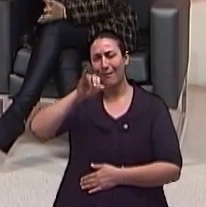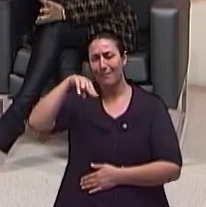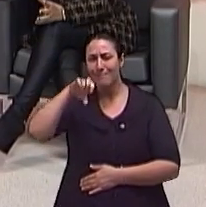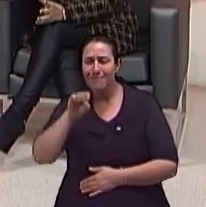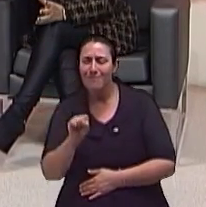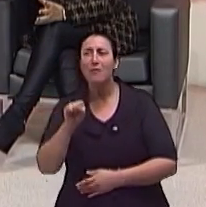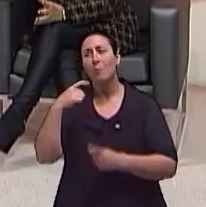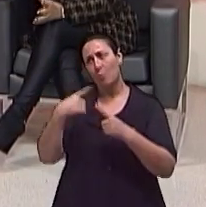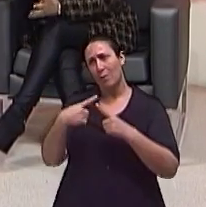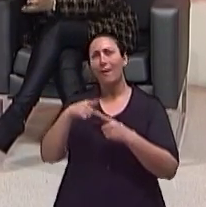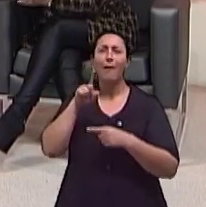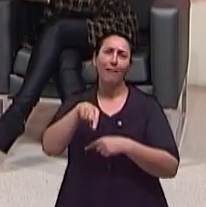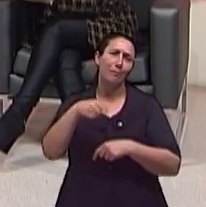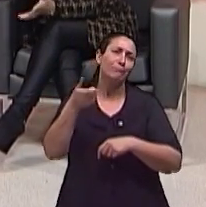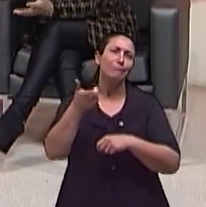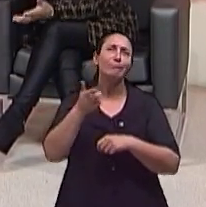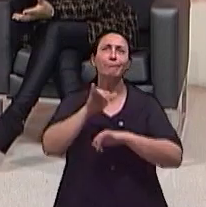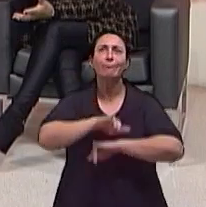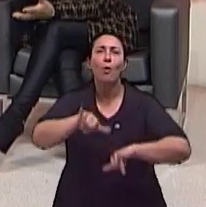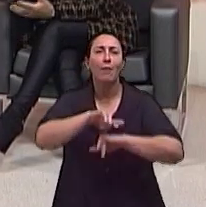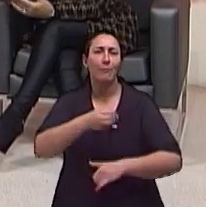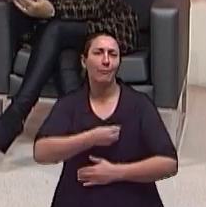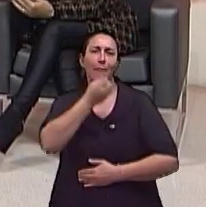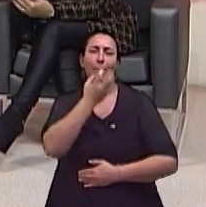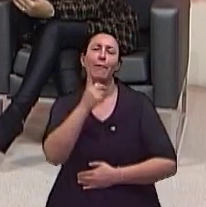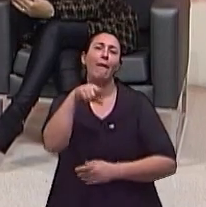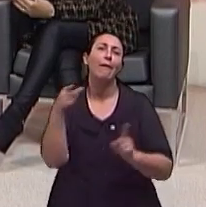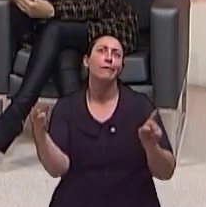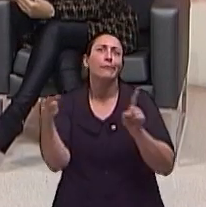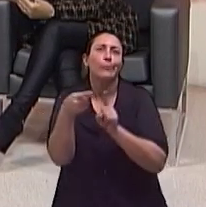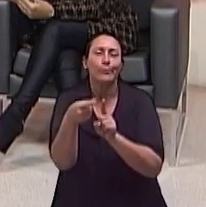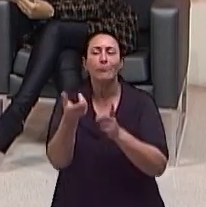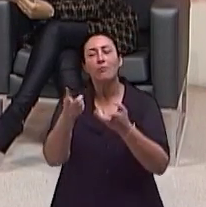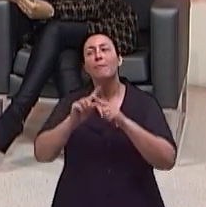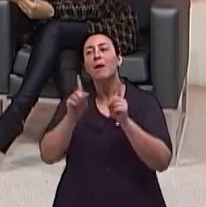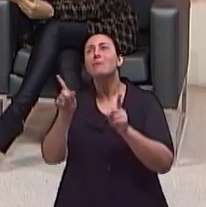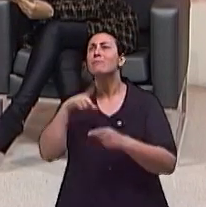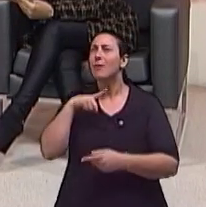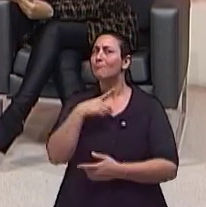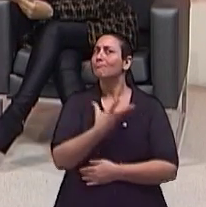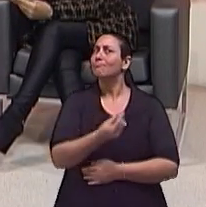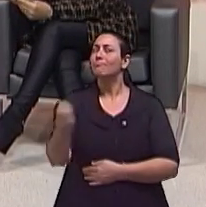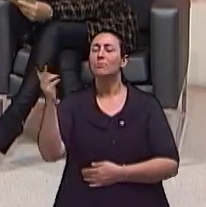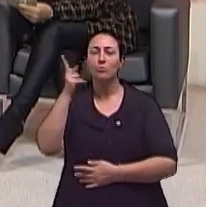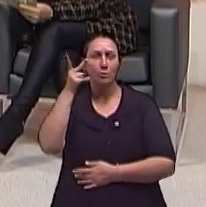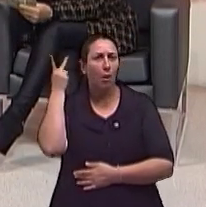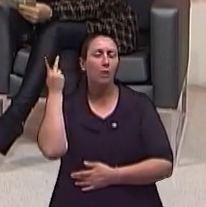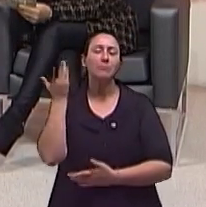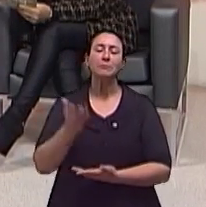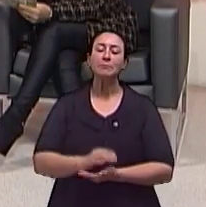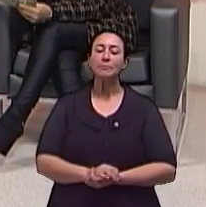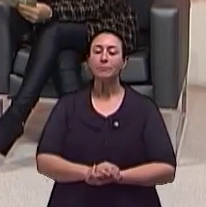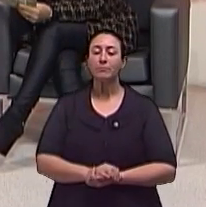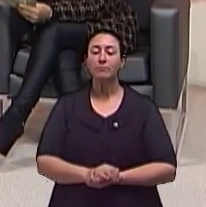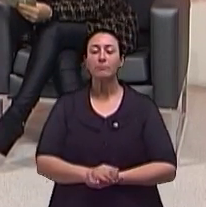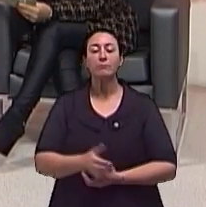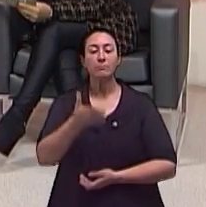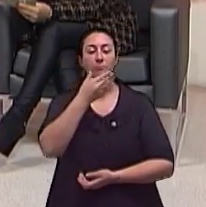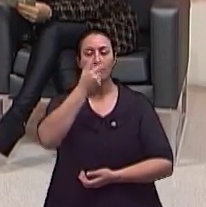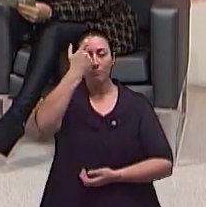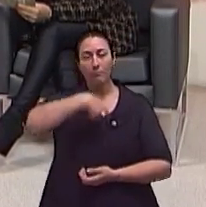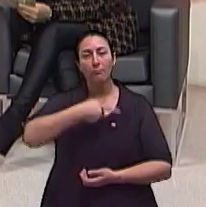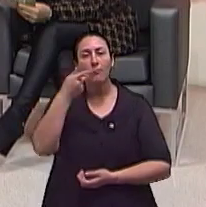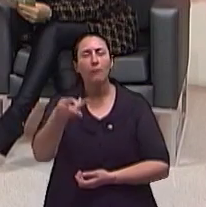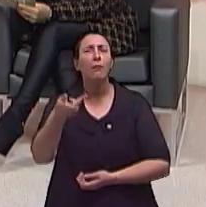programa é muito curto para vidas tão cheias de acontecimentos, né? Claro. Bom, em primeiro lugar, é bom sempre a